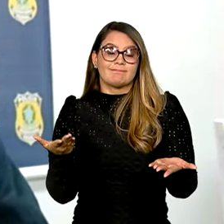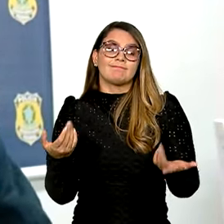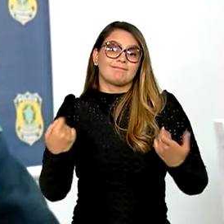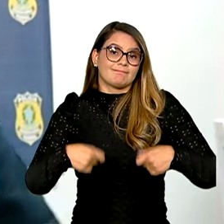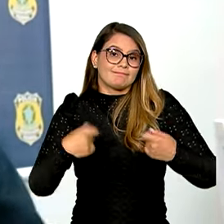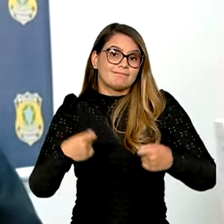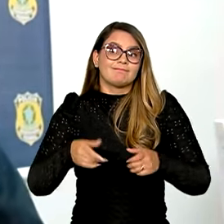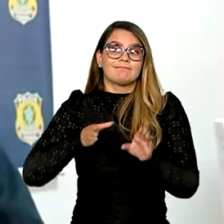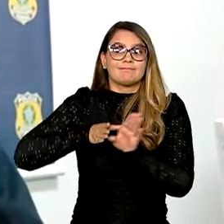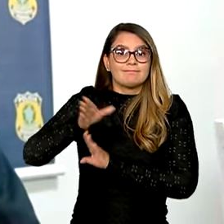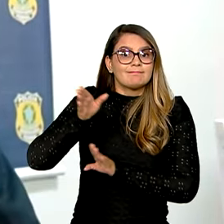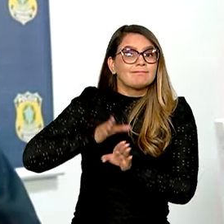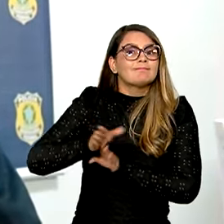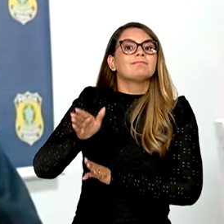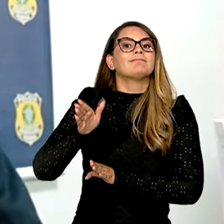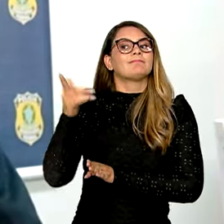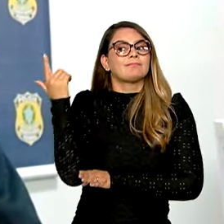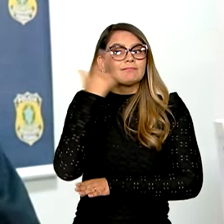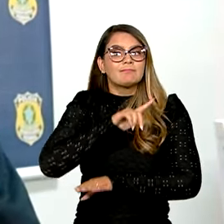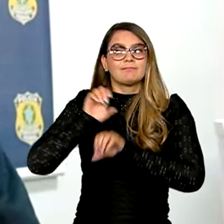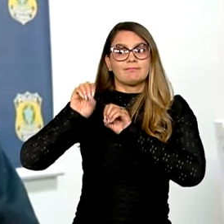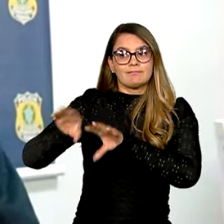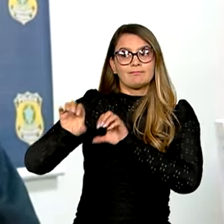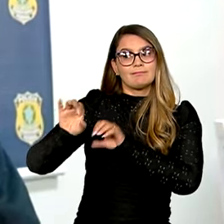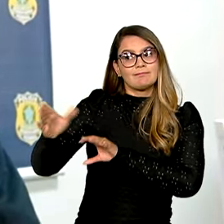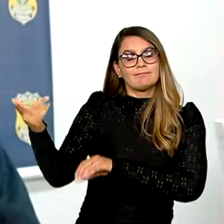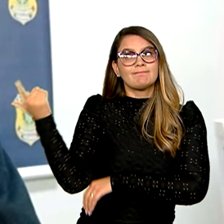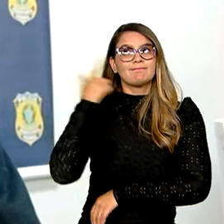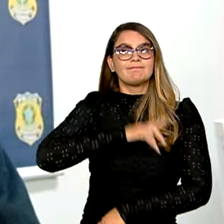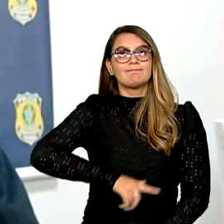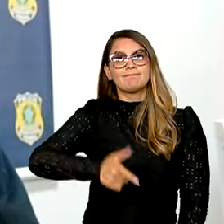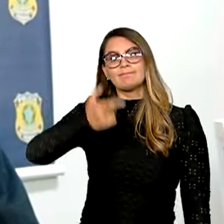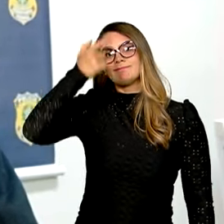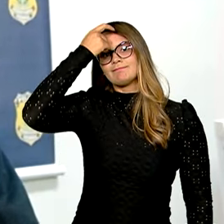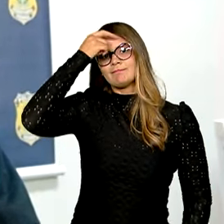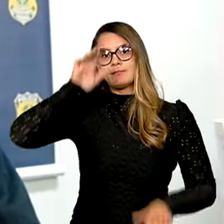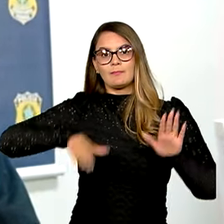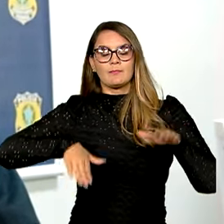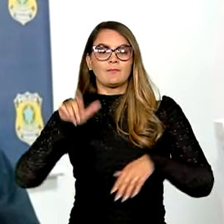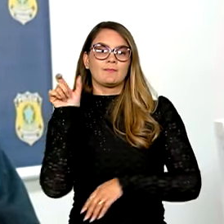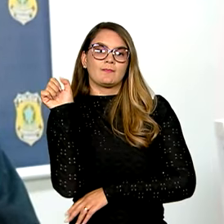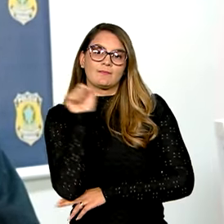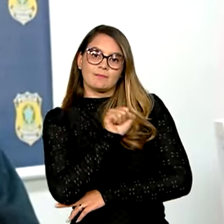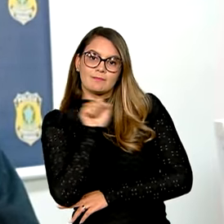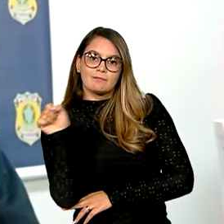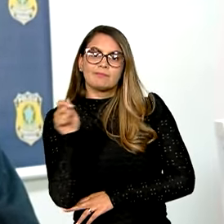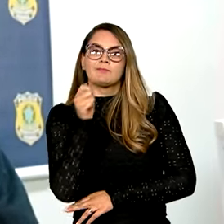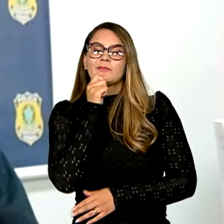é um instrumento que nós temos para tentar conscientizar alguns motoristas que ainda têm muitos respeitados à legislação.